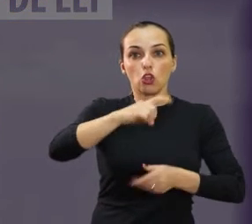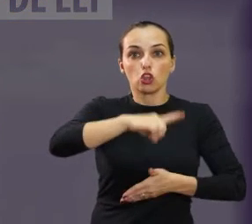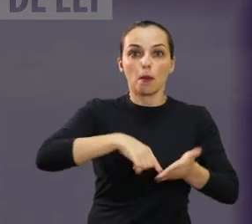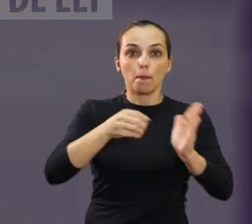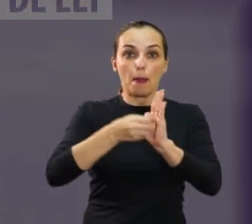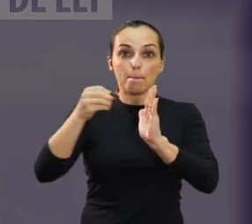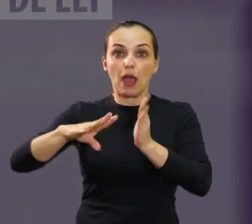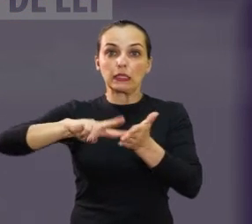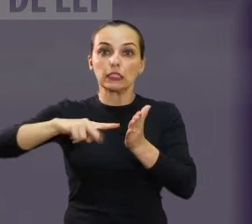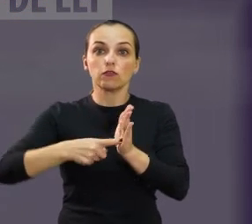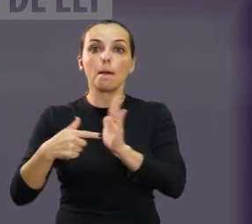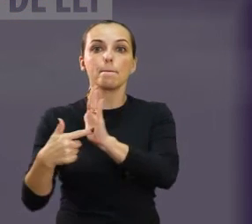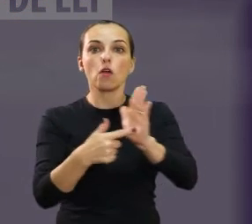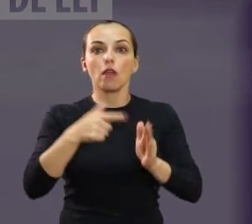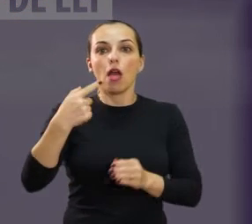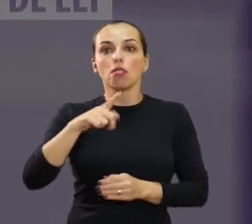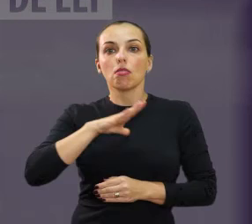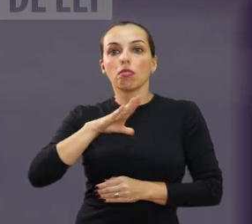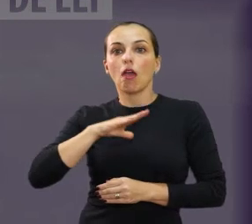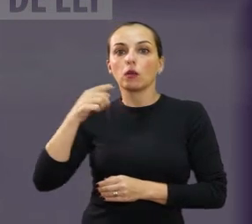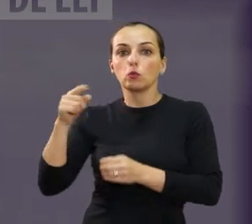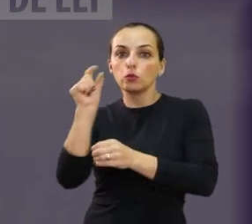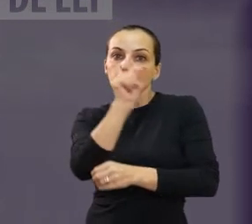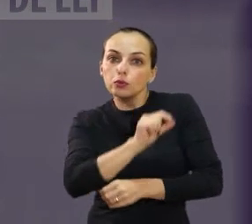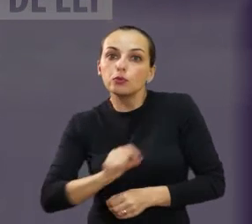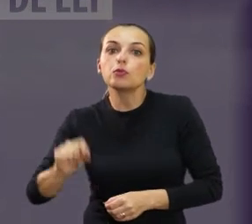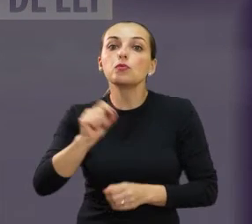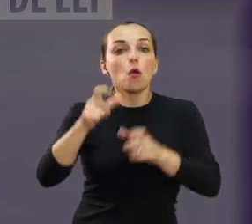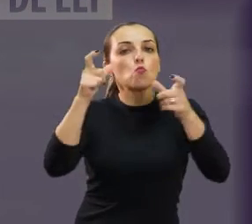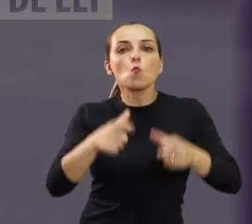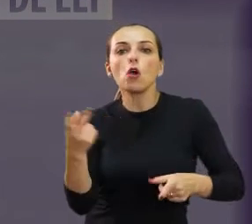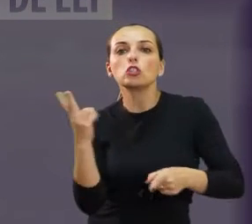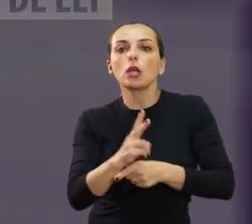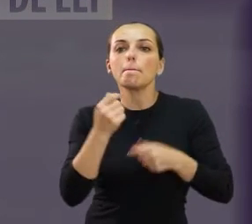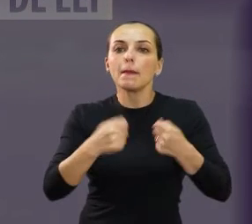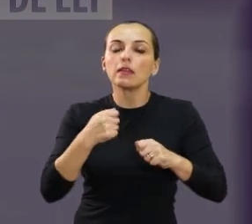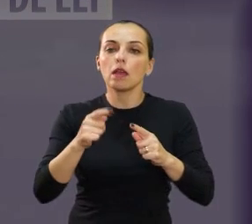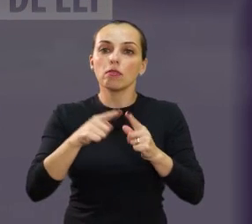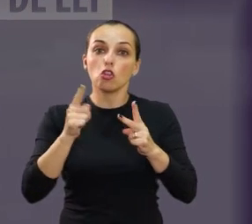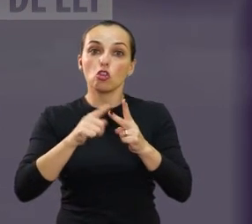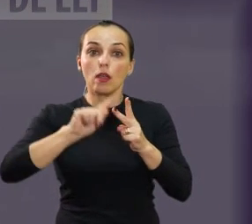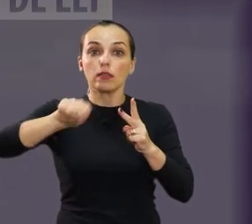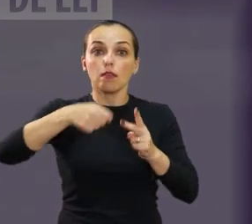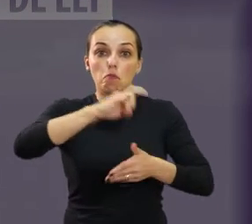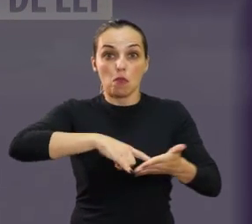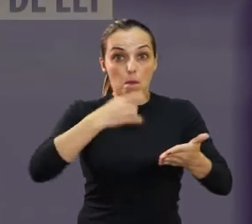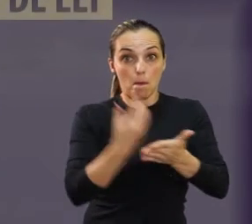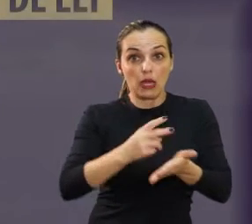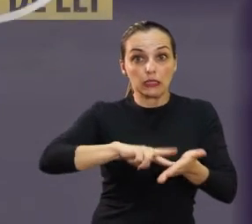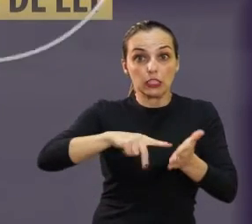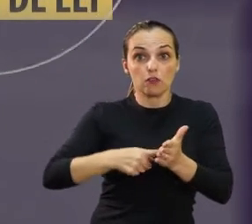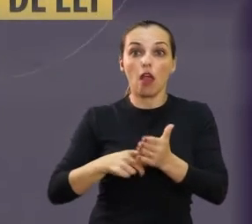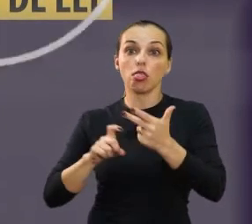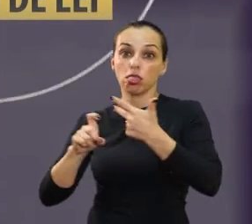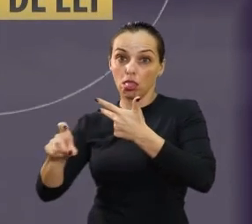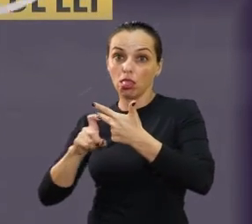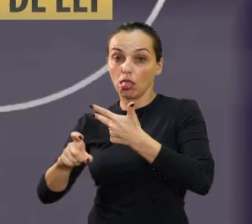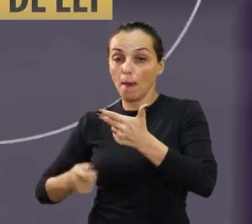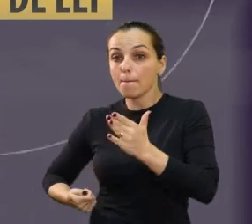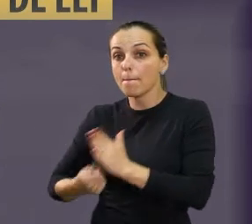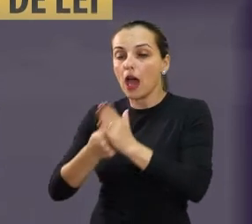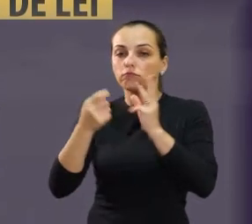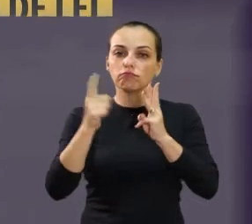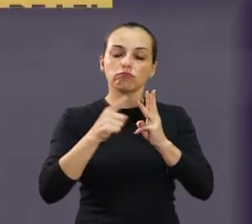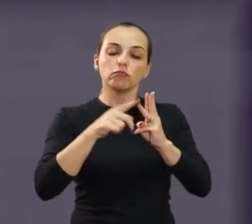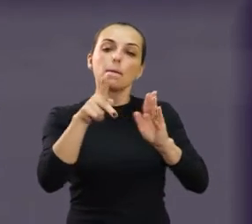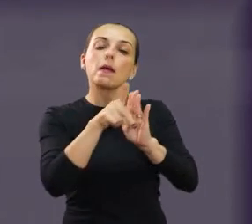documento utilizado para afrontar melhorias para a cidade, o requerimento para cobrar explicações do Executivo e o